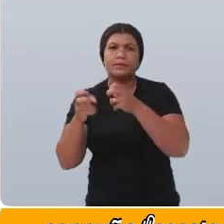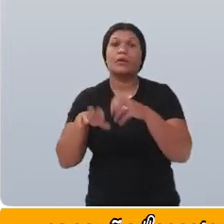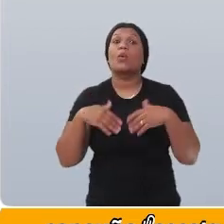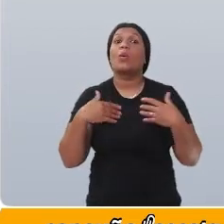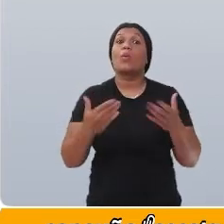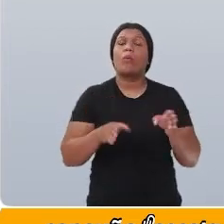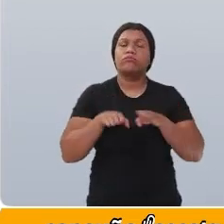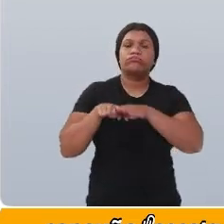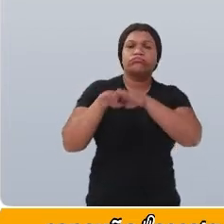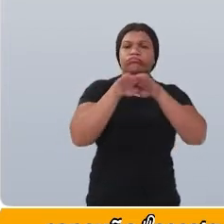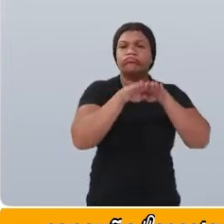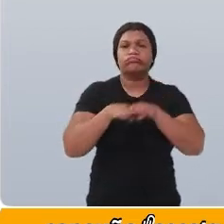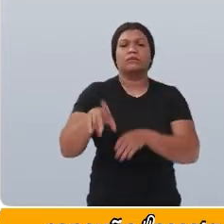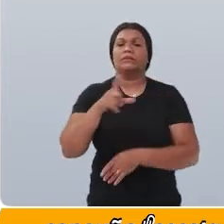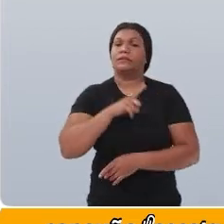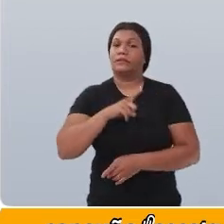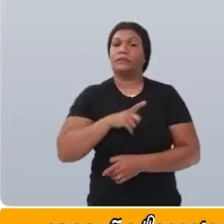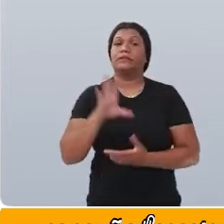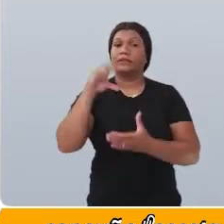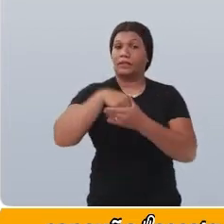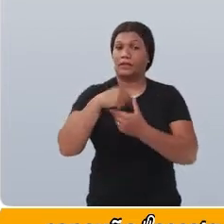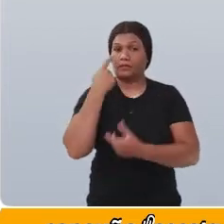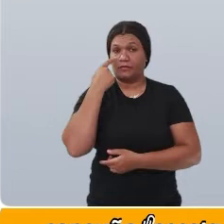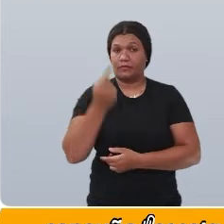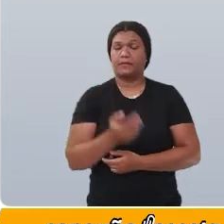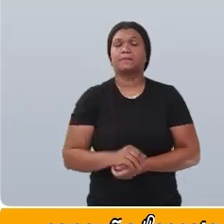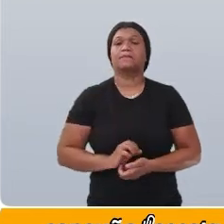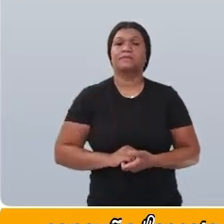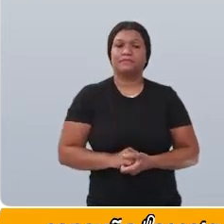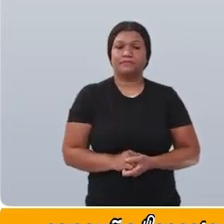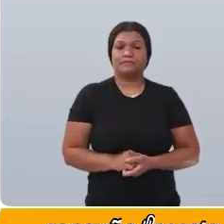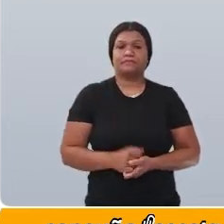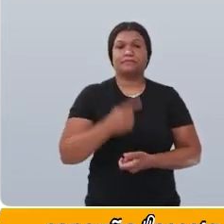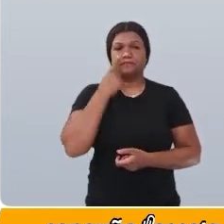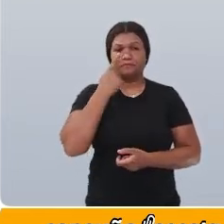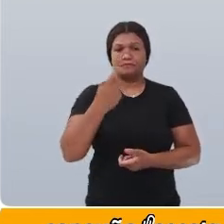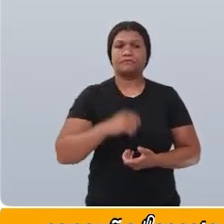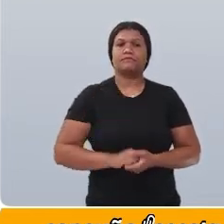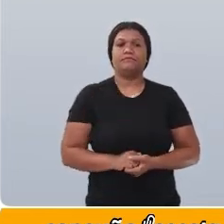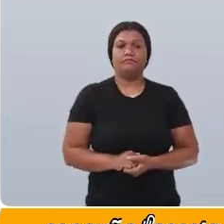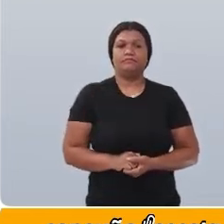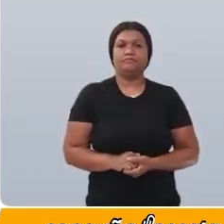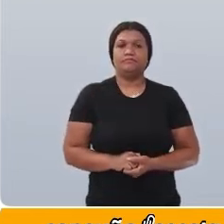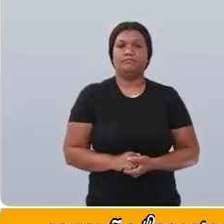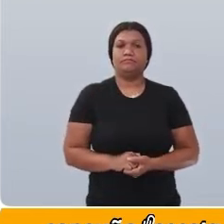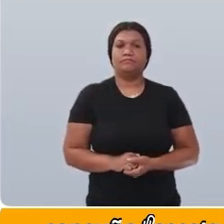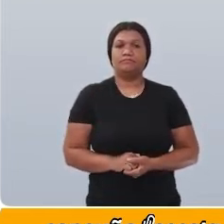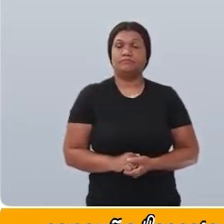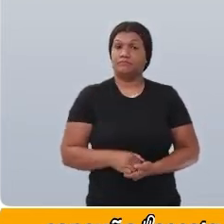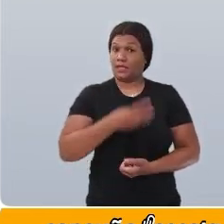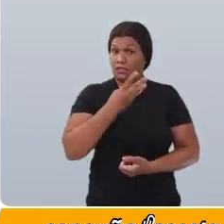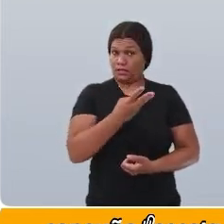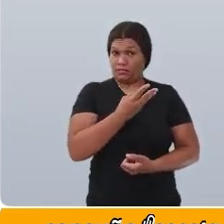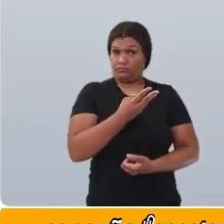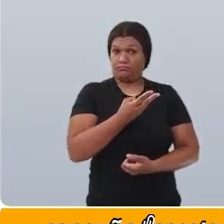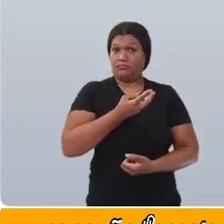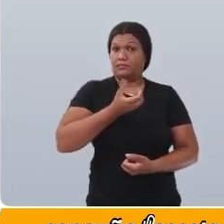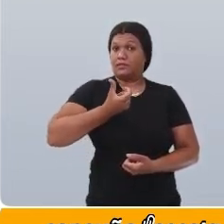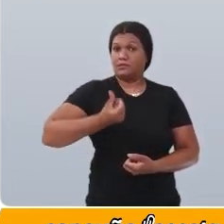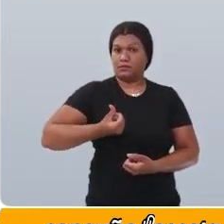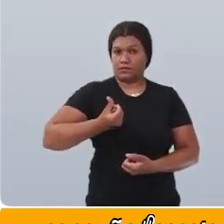que existe nela. Vamos lá? Olha só. 3, 6,